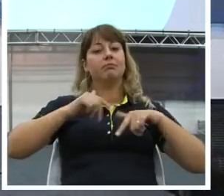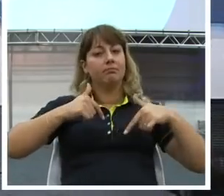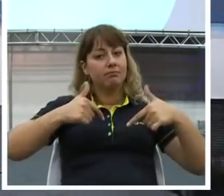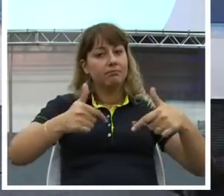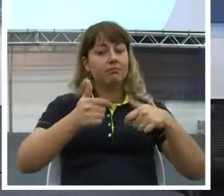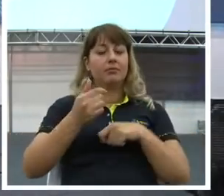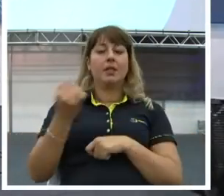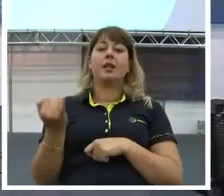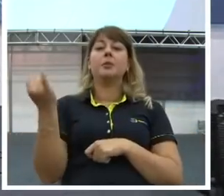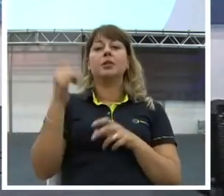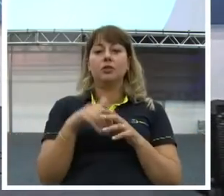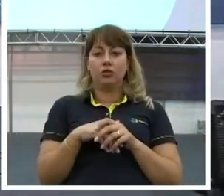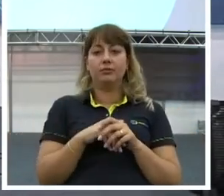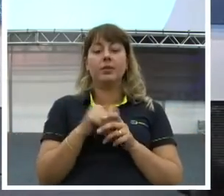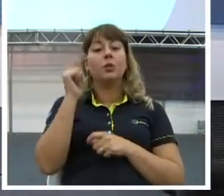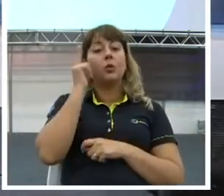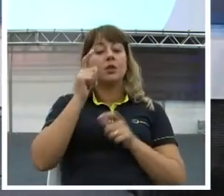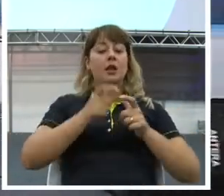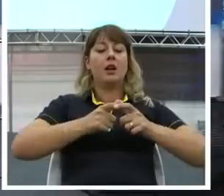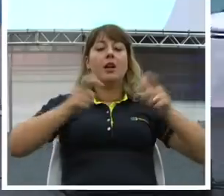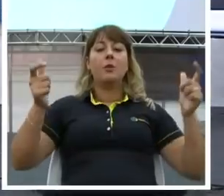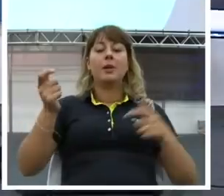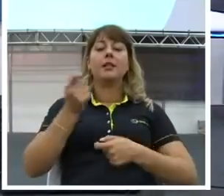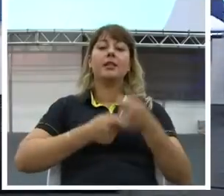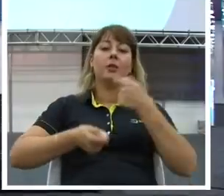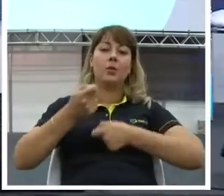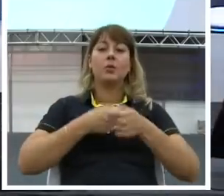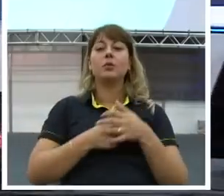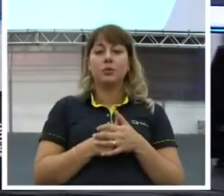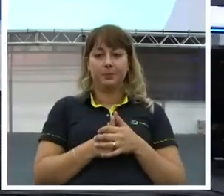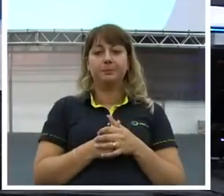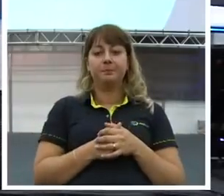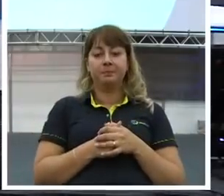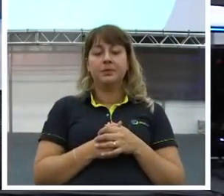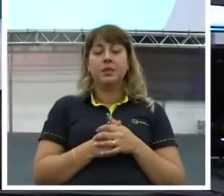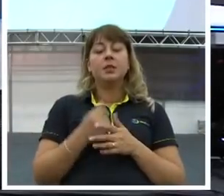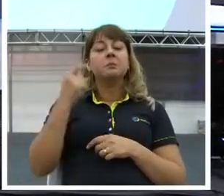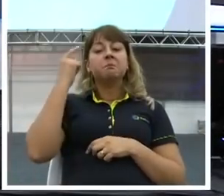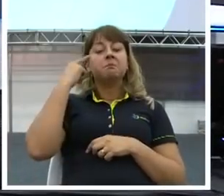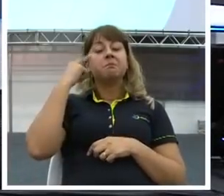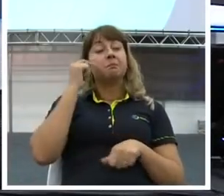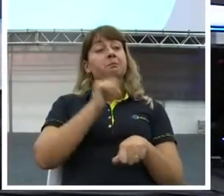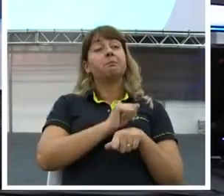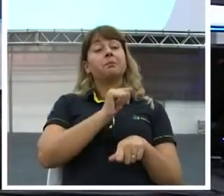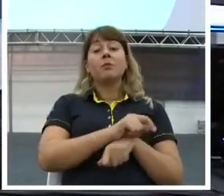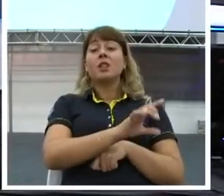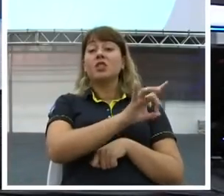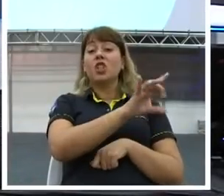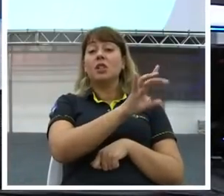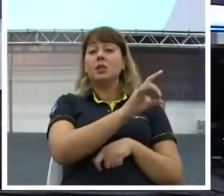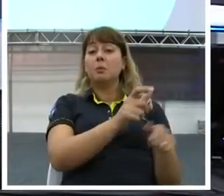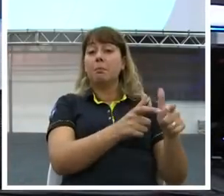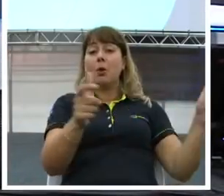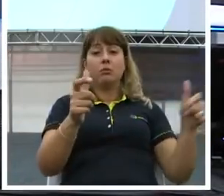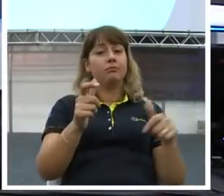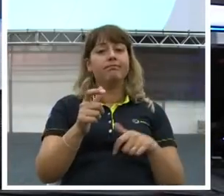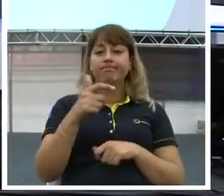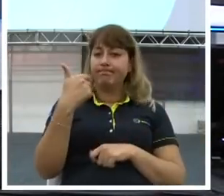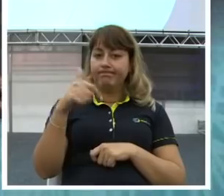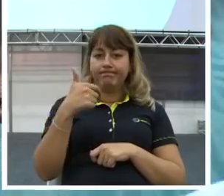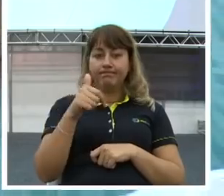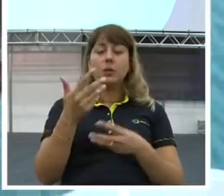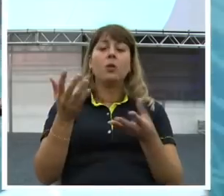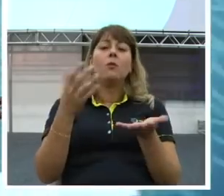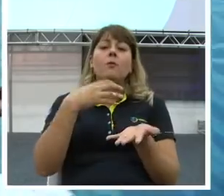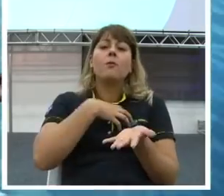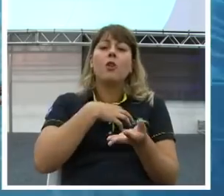acontecer se você ampliar seu negócio. Não tem outra forma disso acontecer. Então, qual é